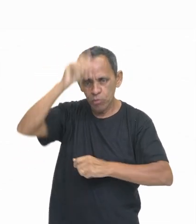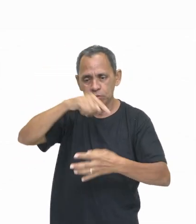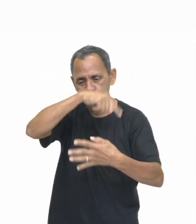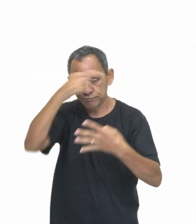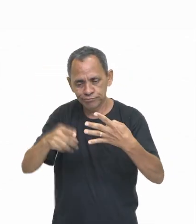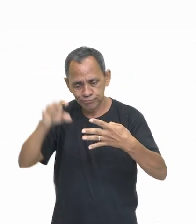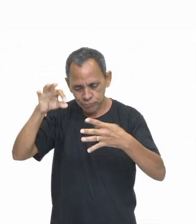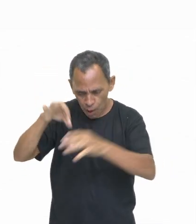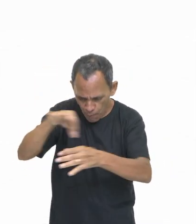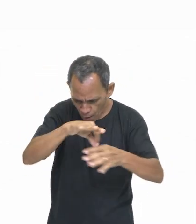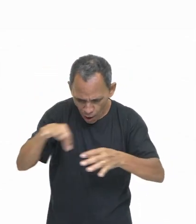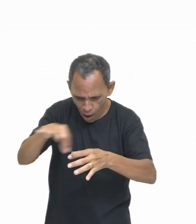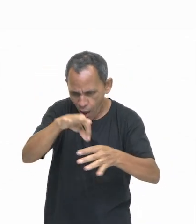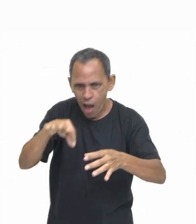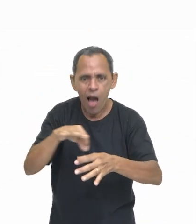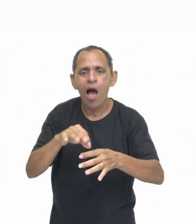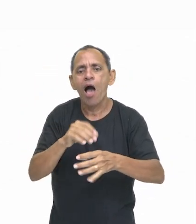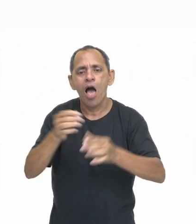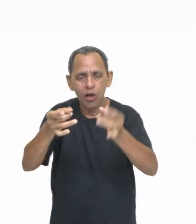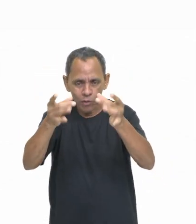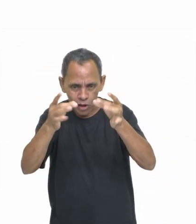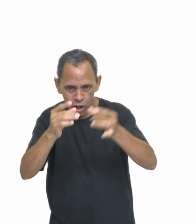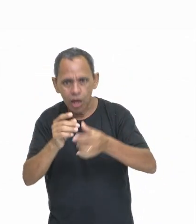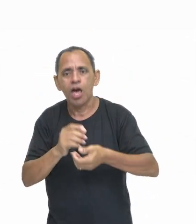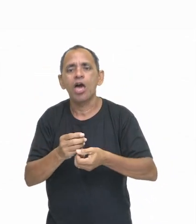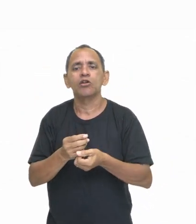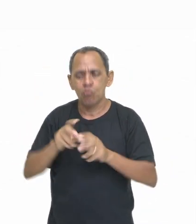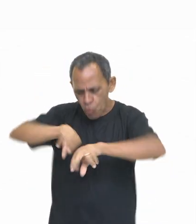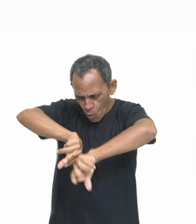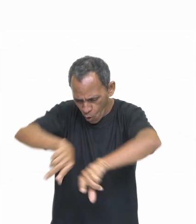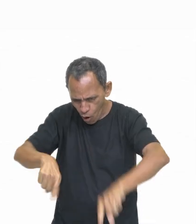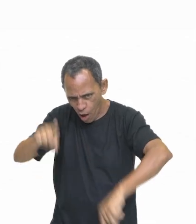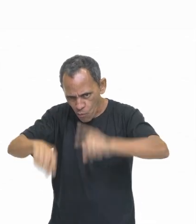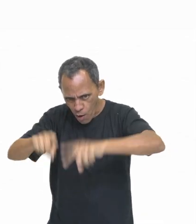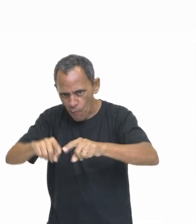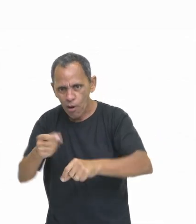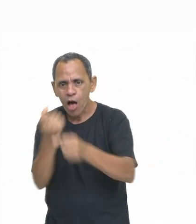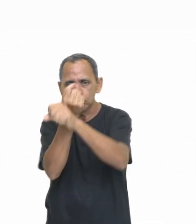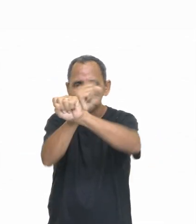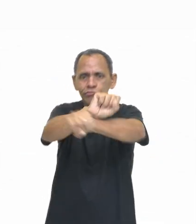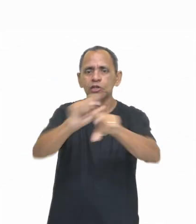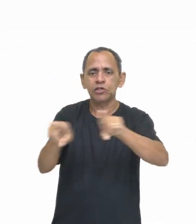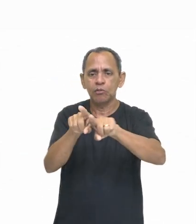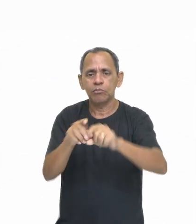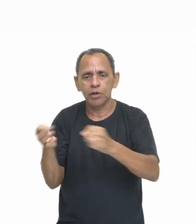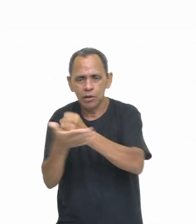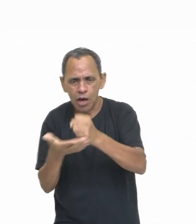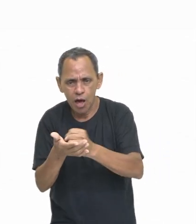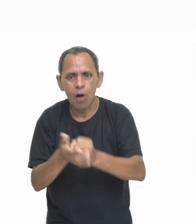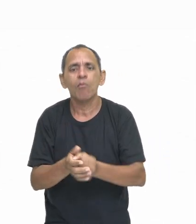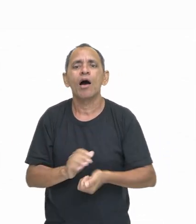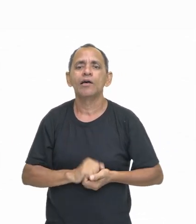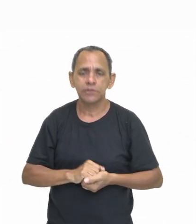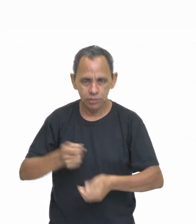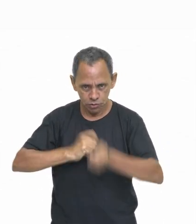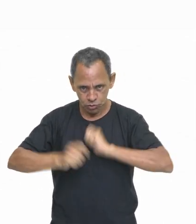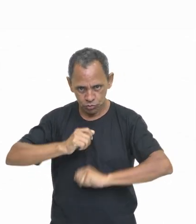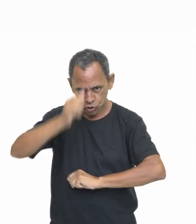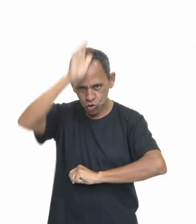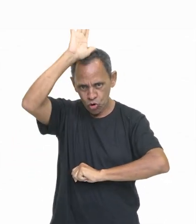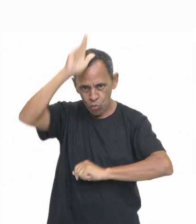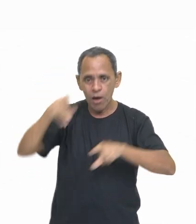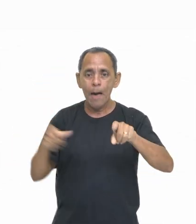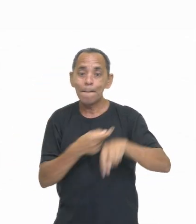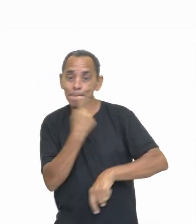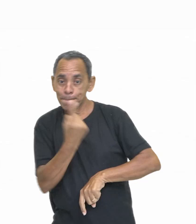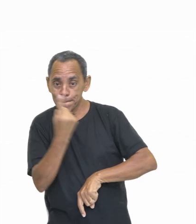agricultura, comércio, mineração e a escravidão, então, eram que compunham a base da economia romana. E a primeira delas que a gente